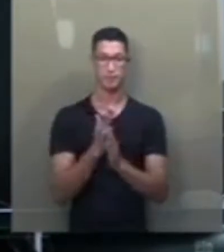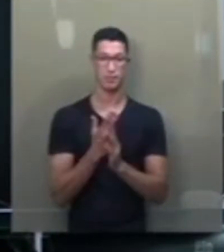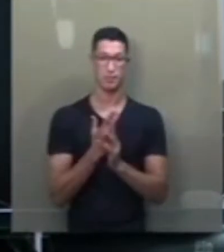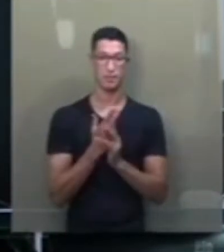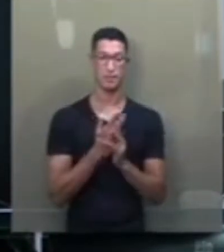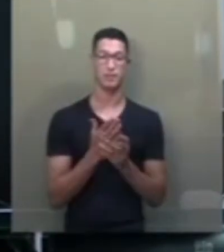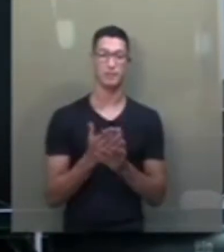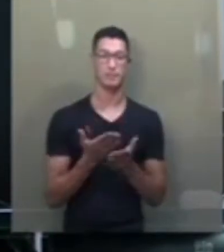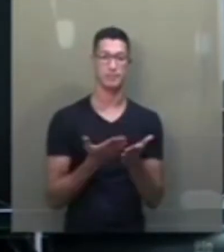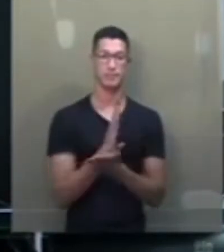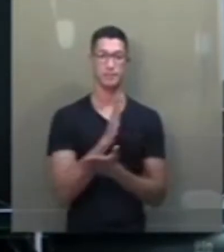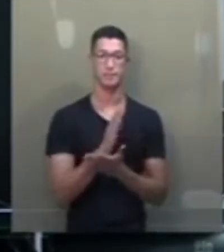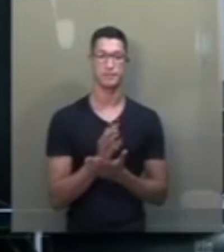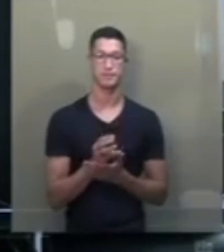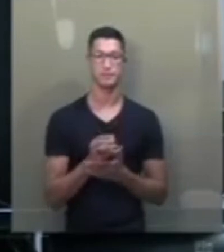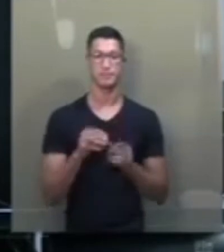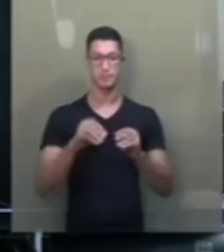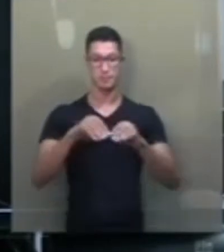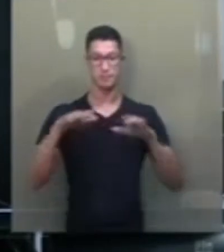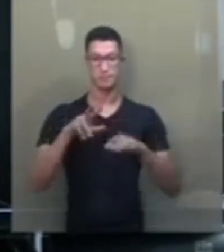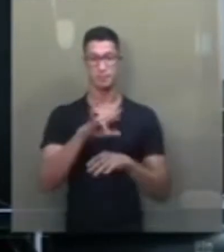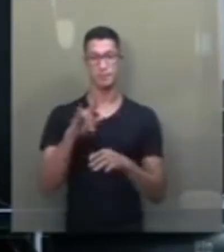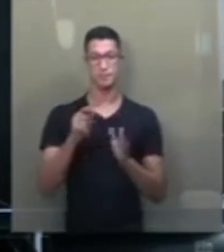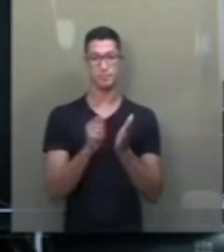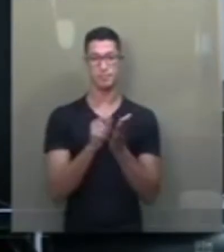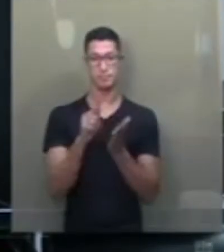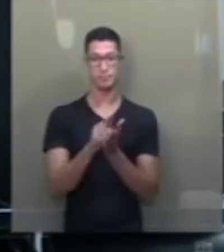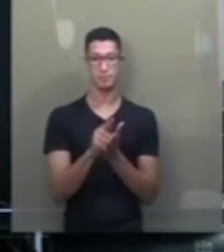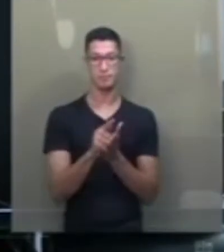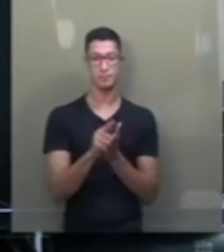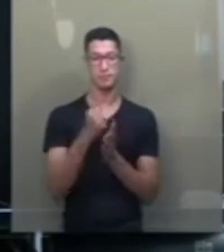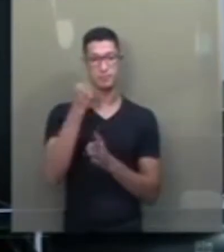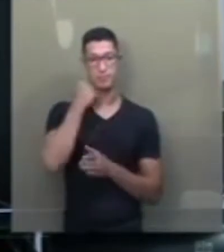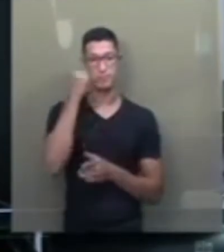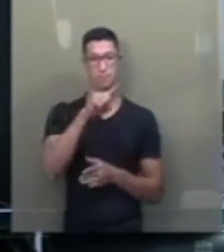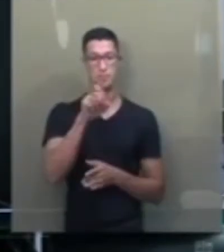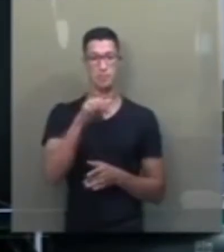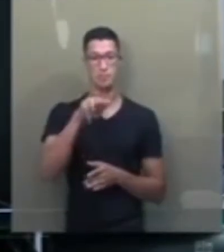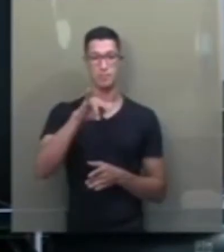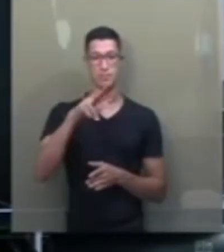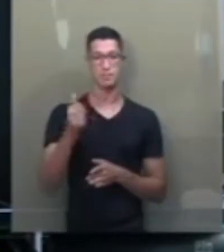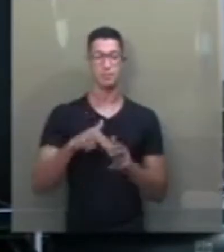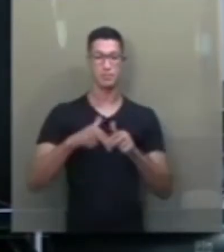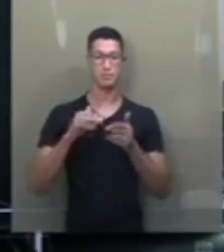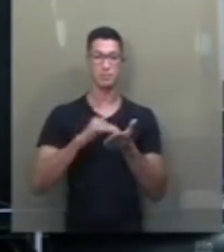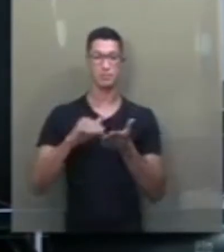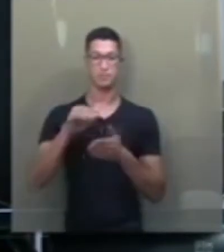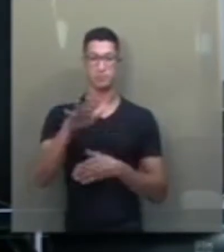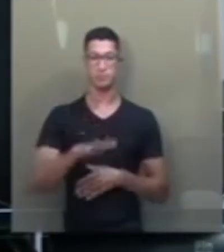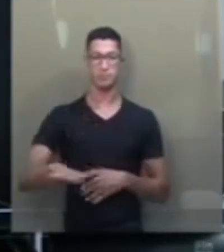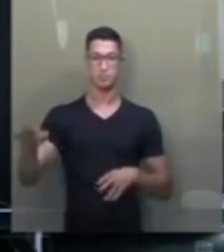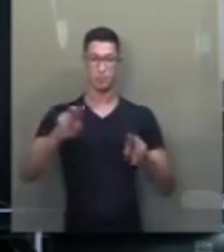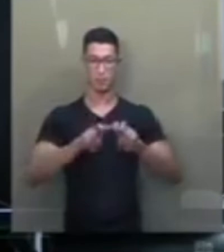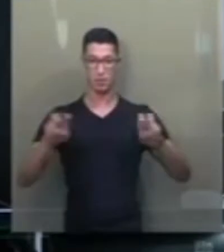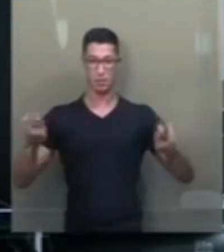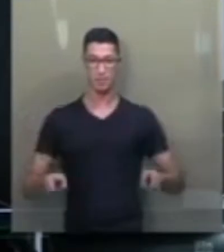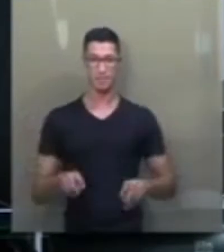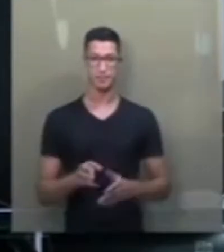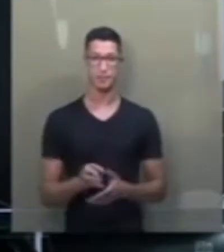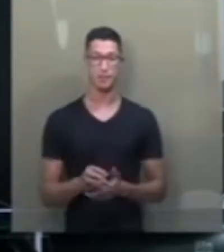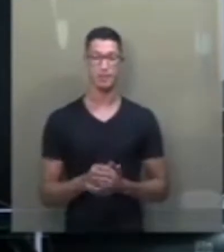encontram. Aprovada. A sessão requerida será agendada, senador Zequinha Marinho, pela Secretaria-Geral da Mesa.